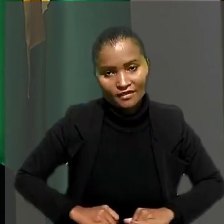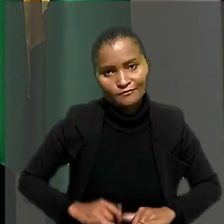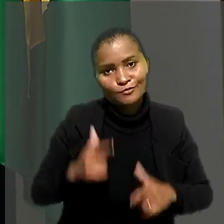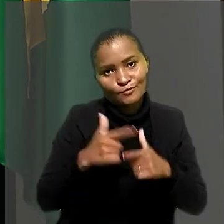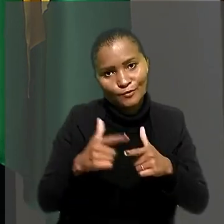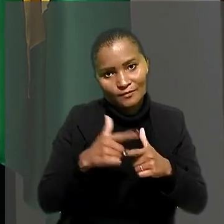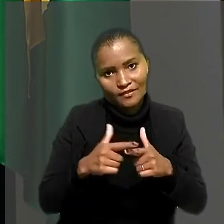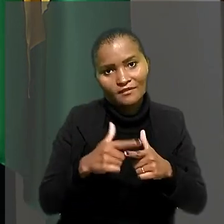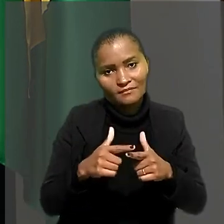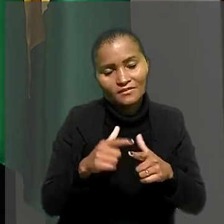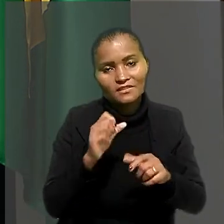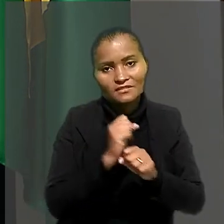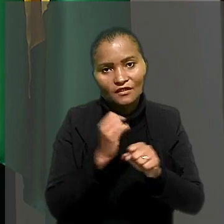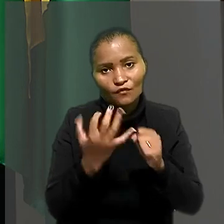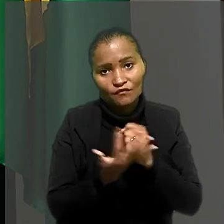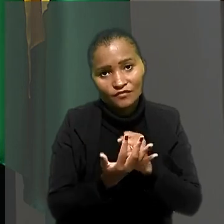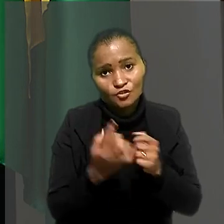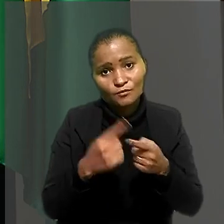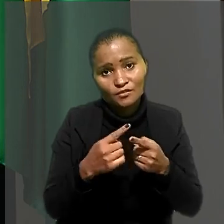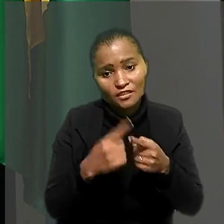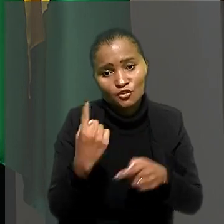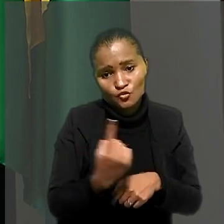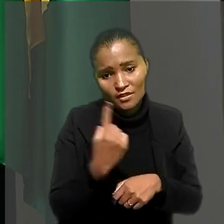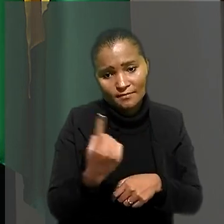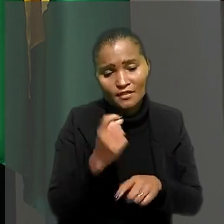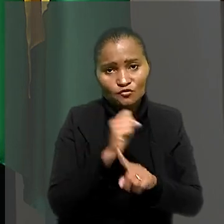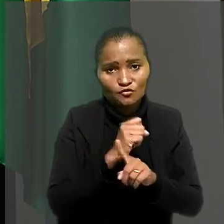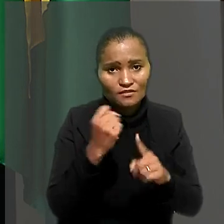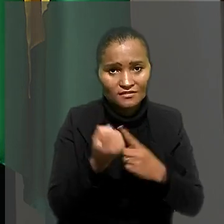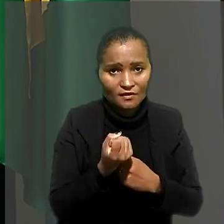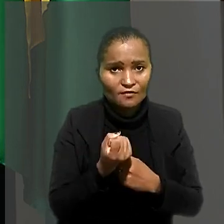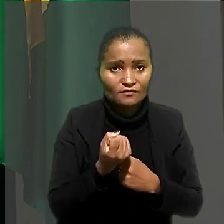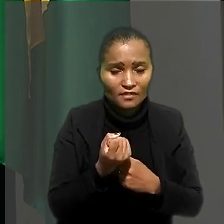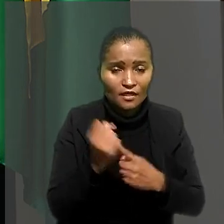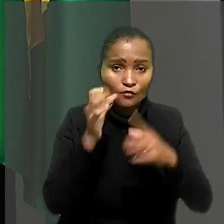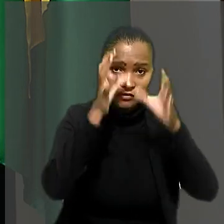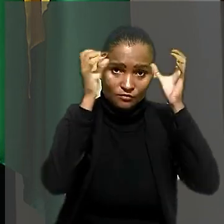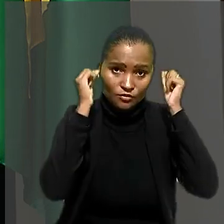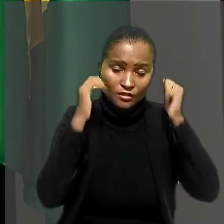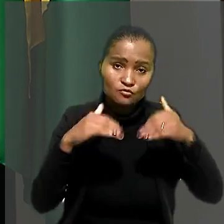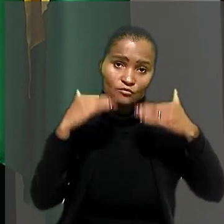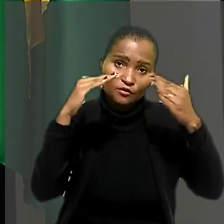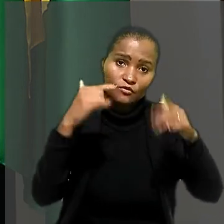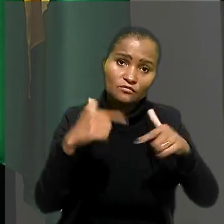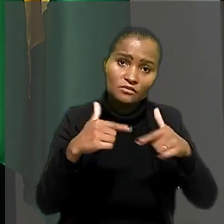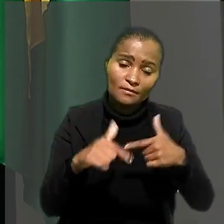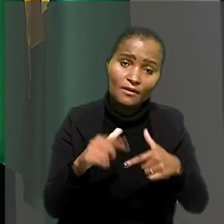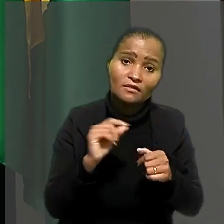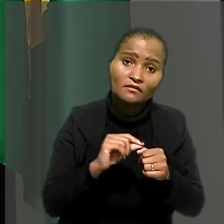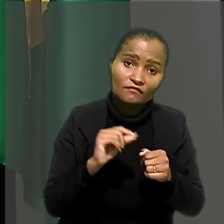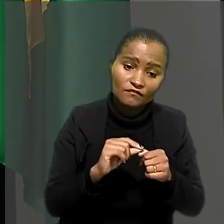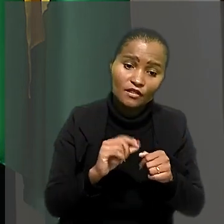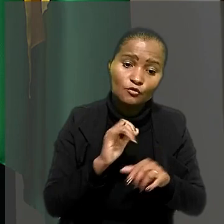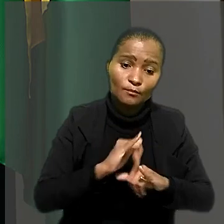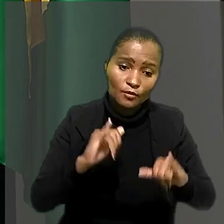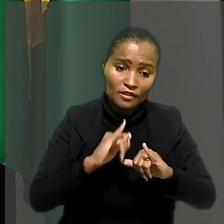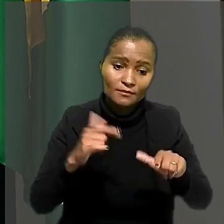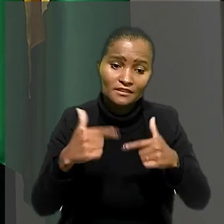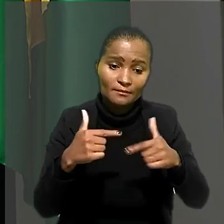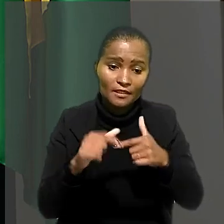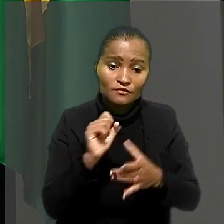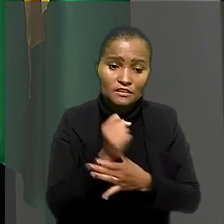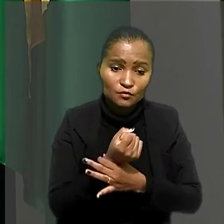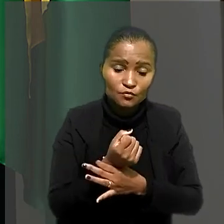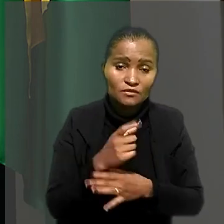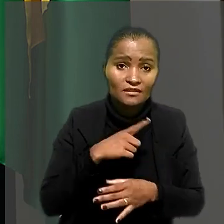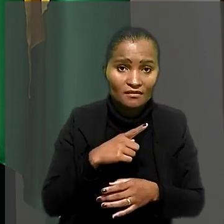da Covid-19 e também através do isolamento social. O Tribunal Superior do Trabalho tem feito, ao longo dos anos, o Programa Trabalho Seguro teve